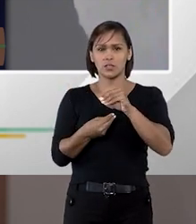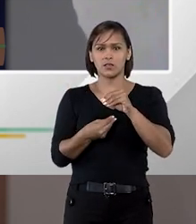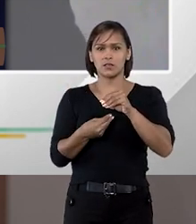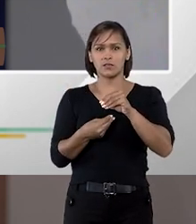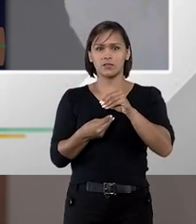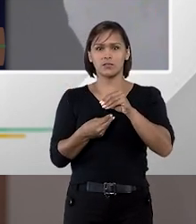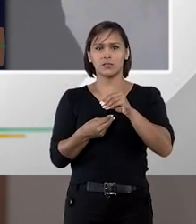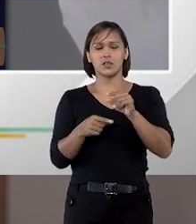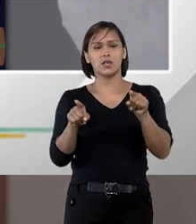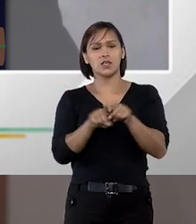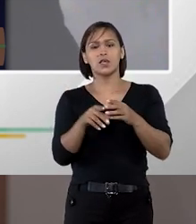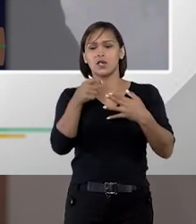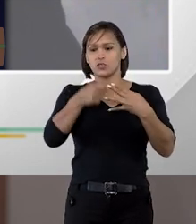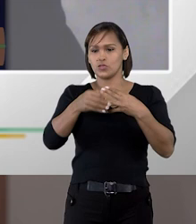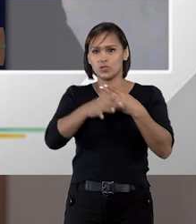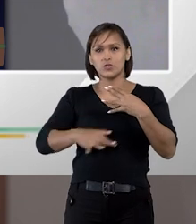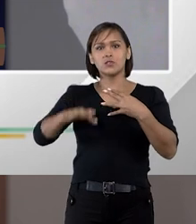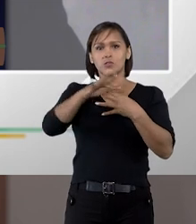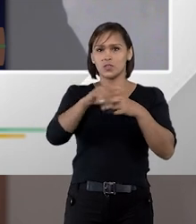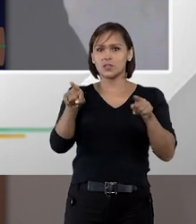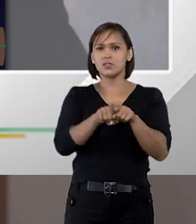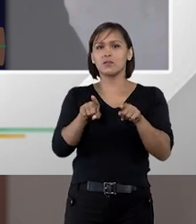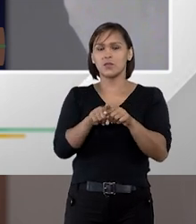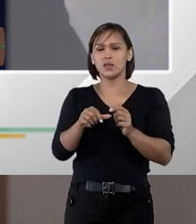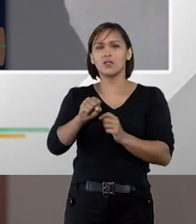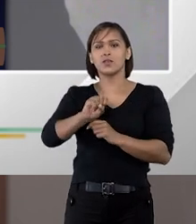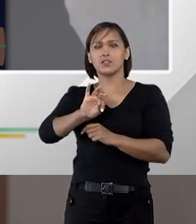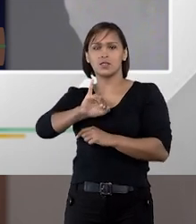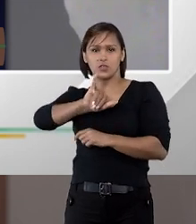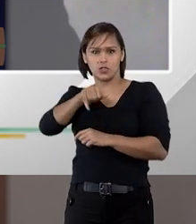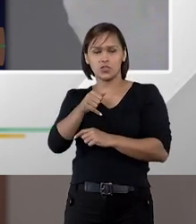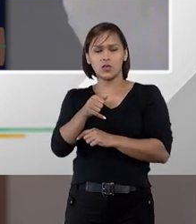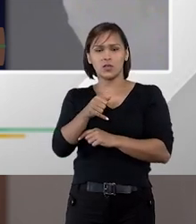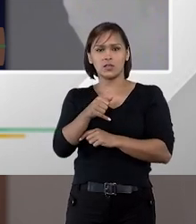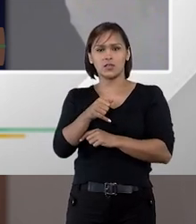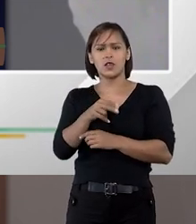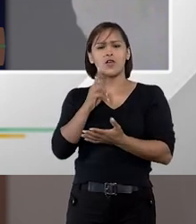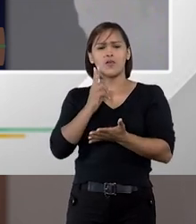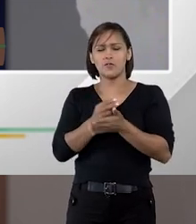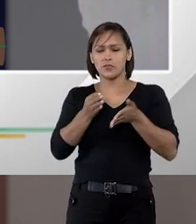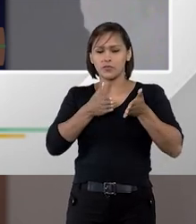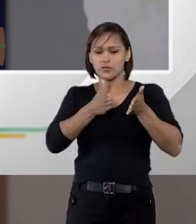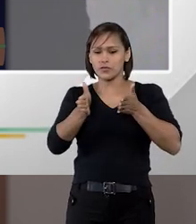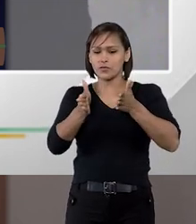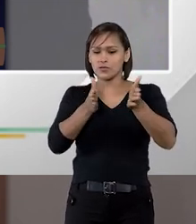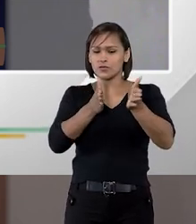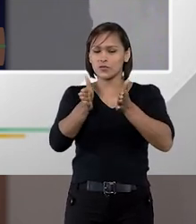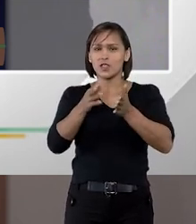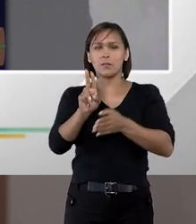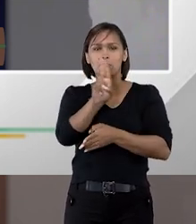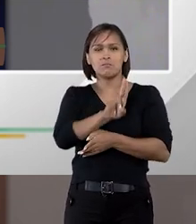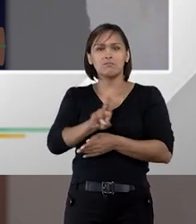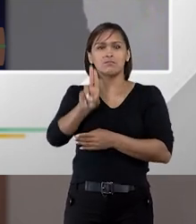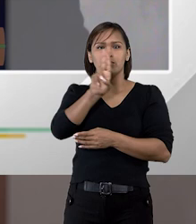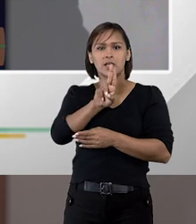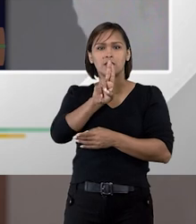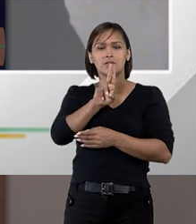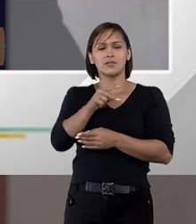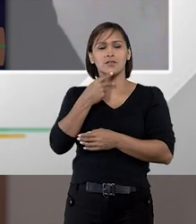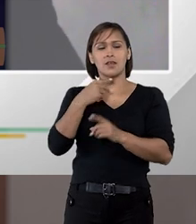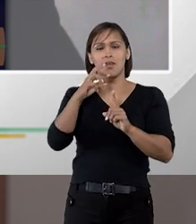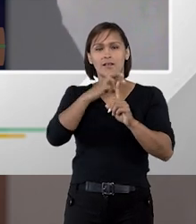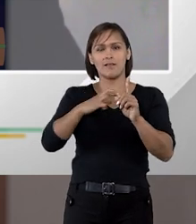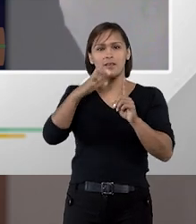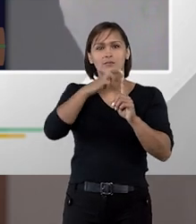modo geral e a própria jurisprudência inclusive do STJ foi se direcionando para a utilização